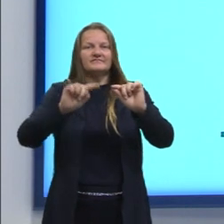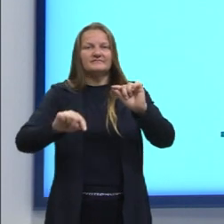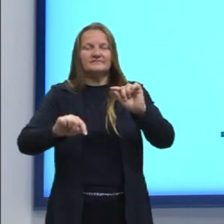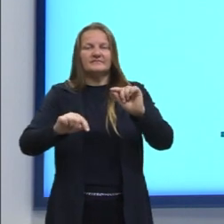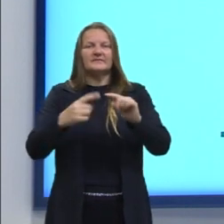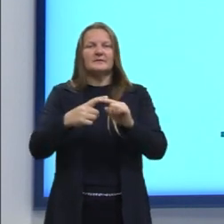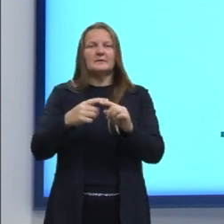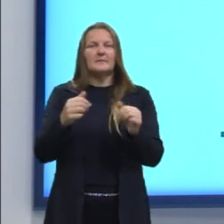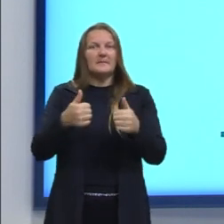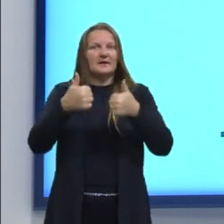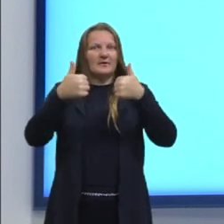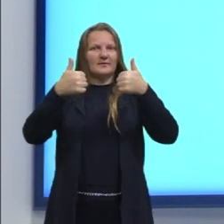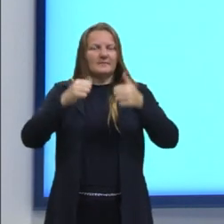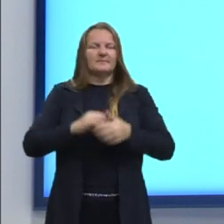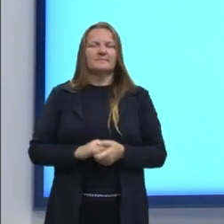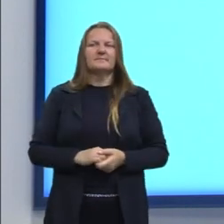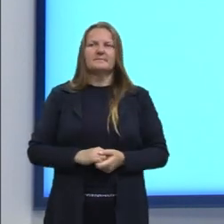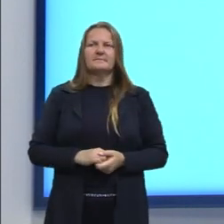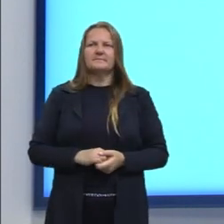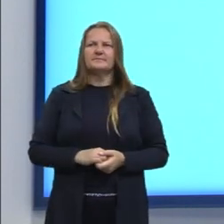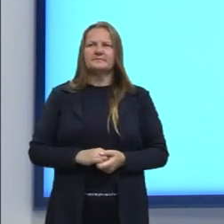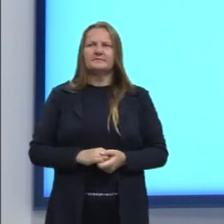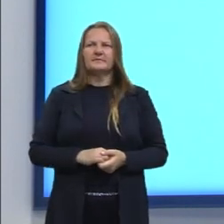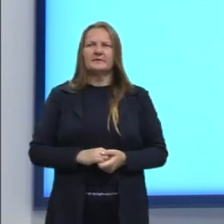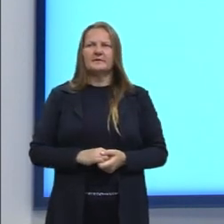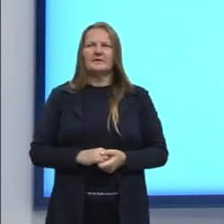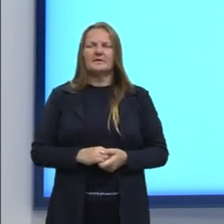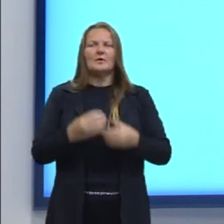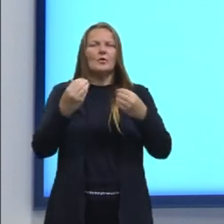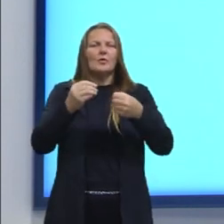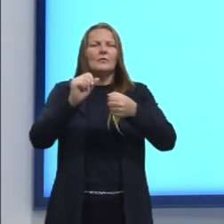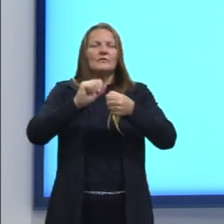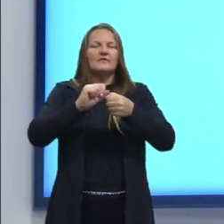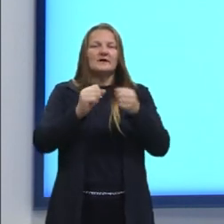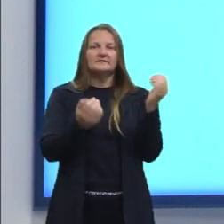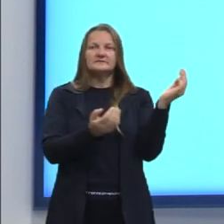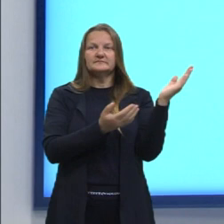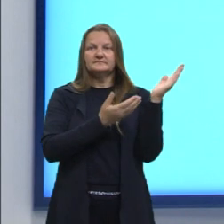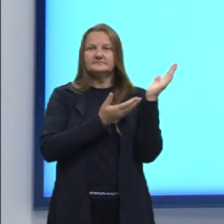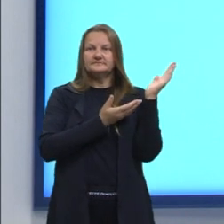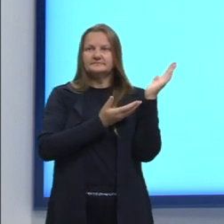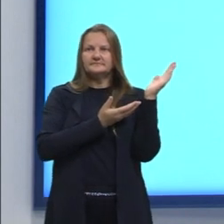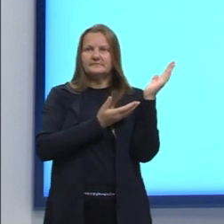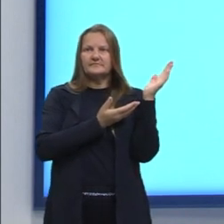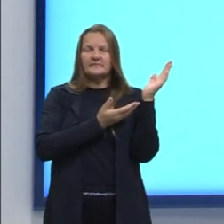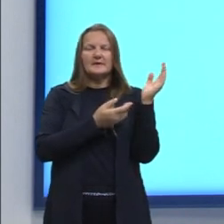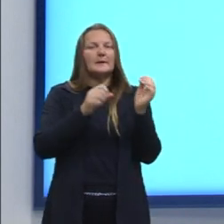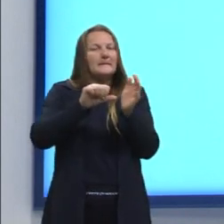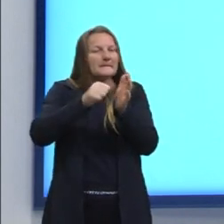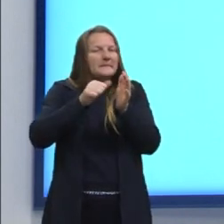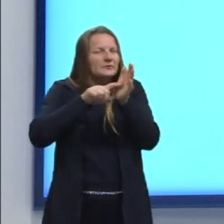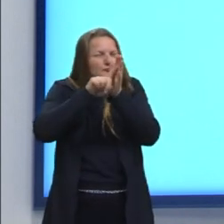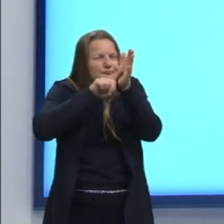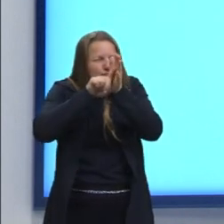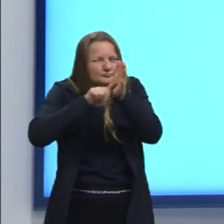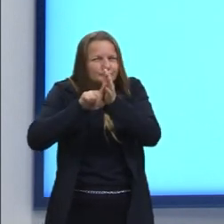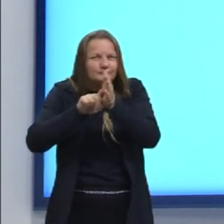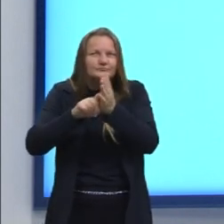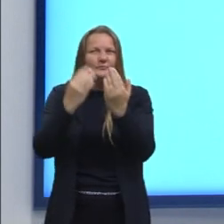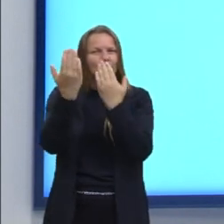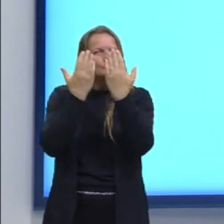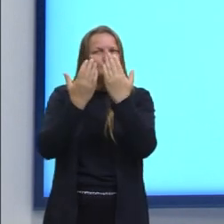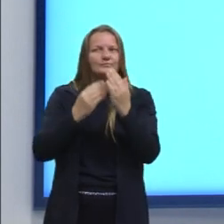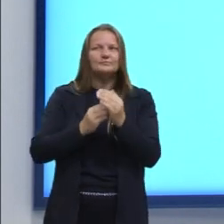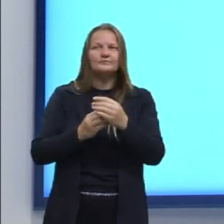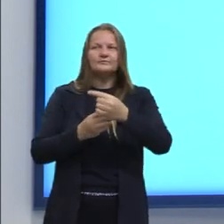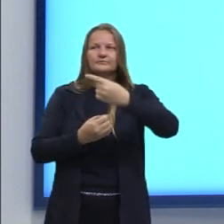possível. Uma das formas de simplificar, então, é nós analisarmos. Bom, no denominador,